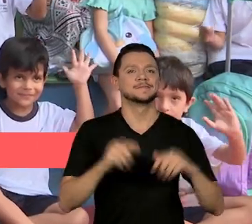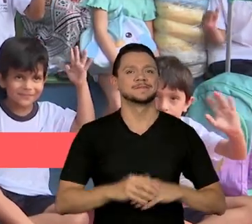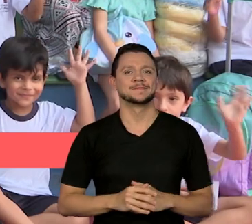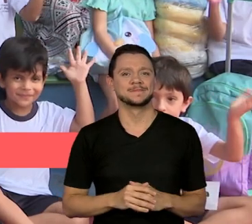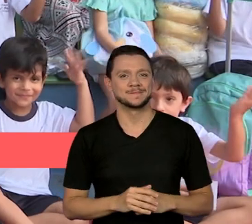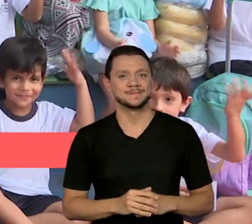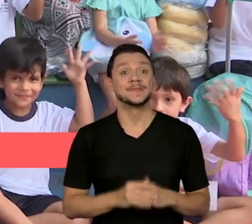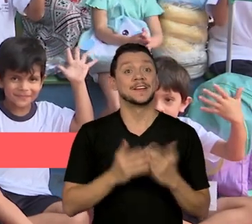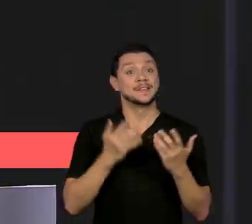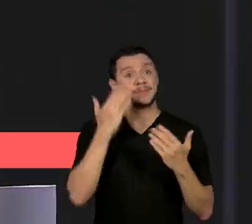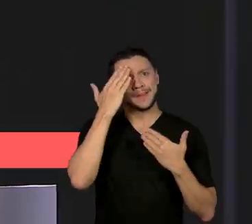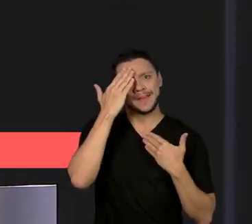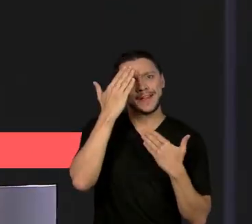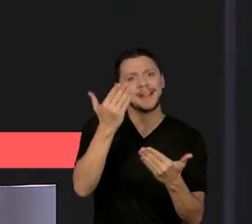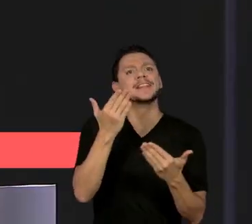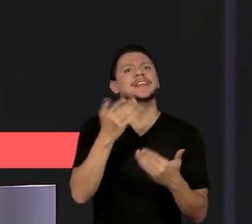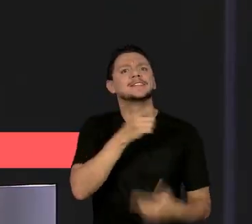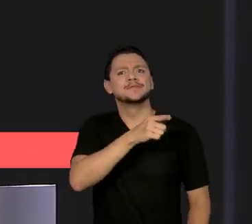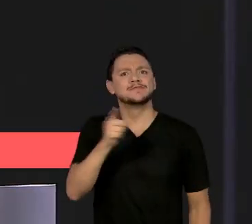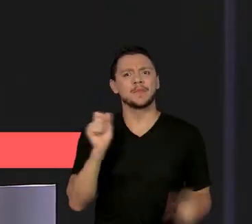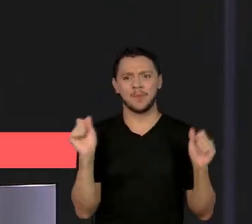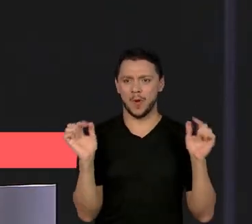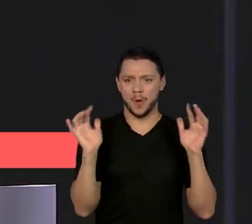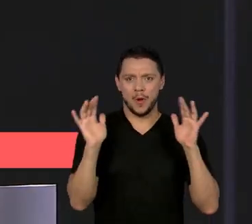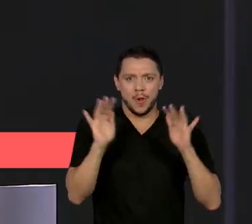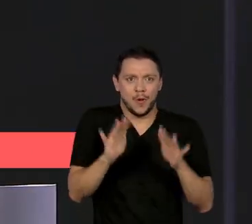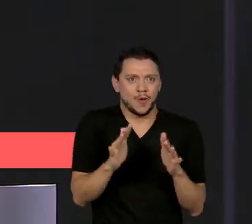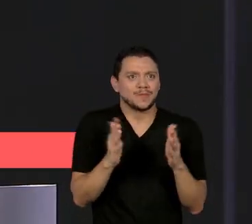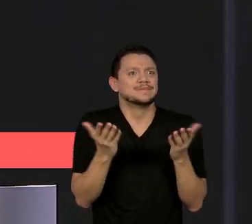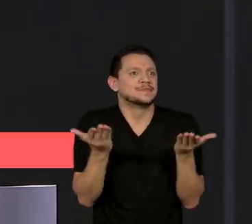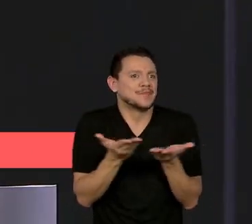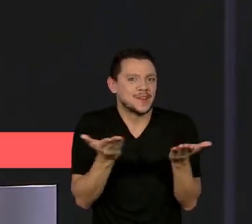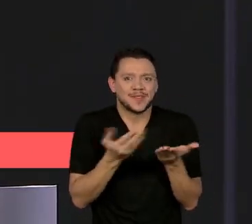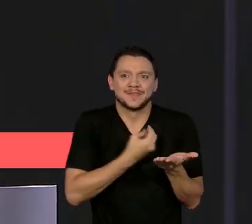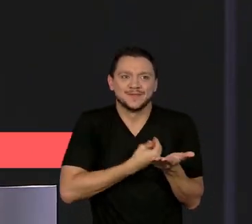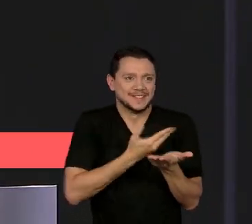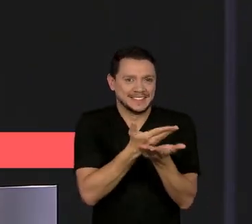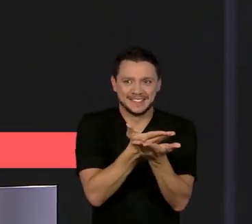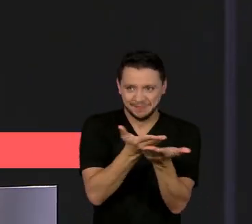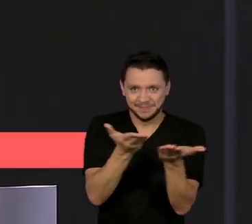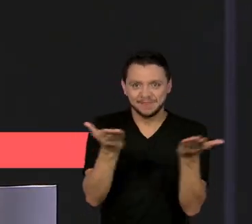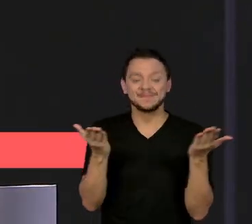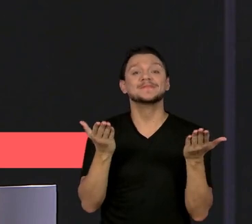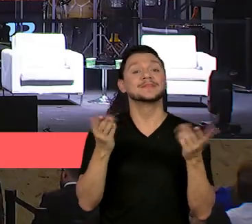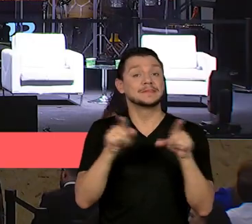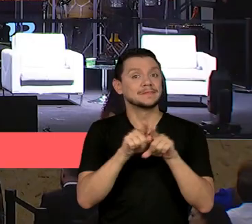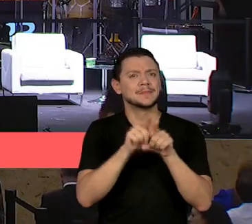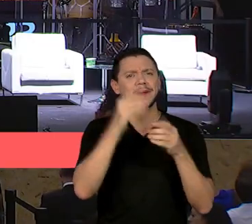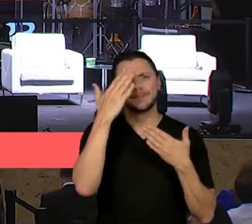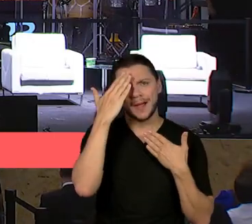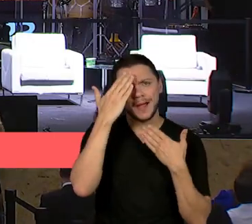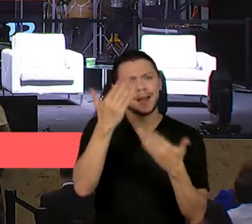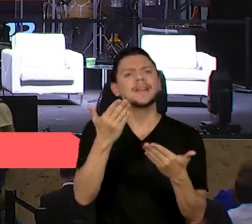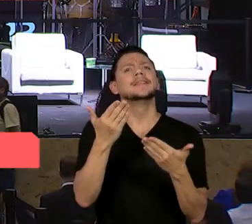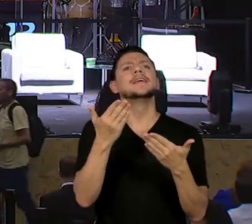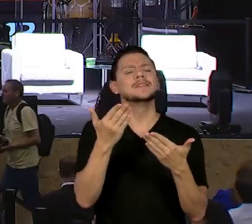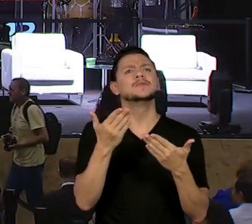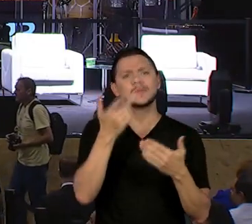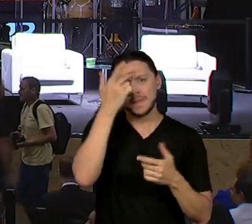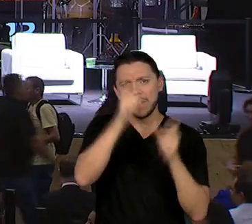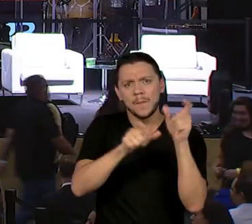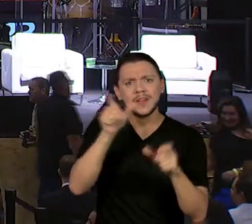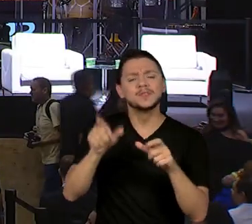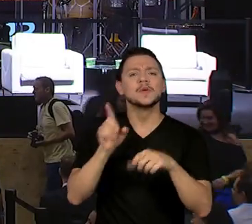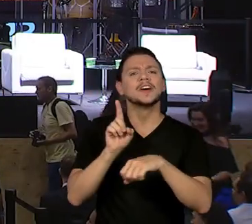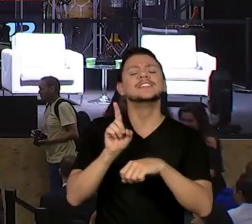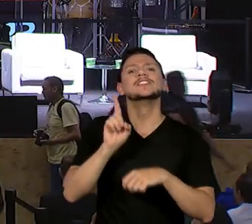Eu agradeço a presença de todos, né, que estão aqui. Agradeço a presença de todos os